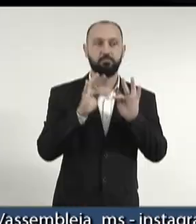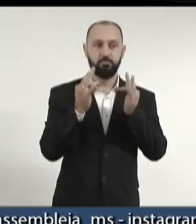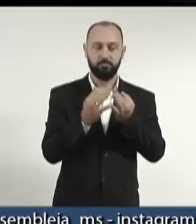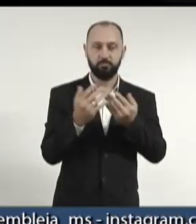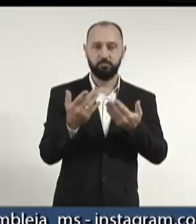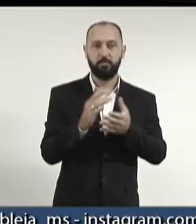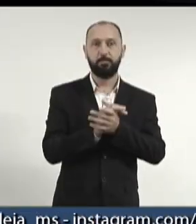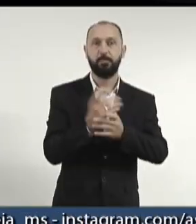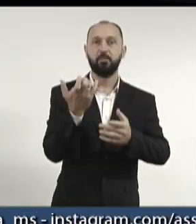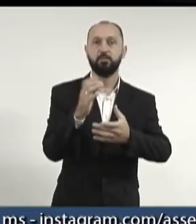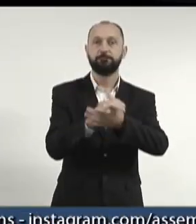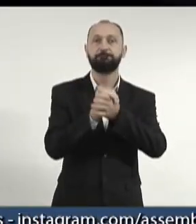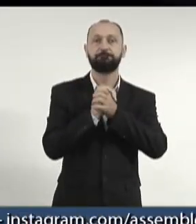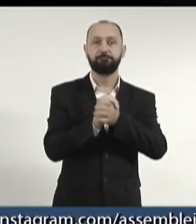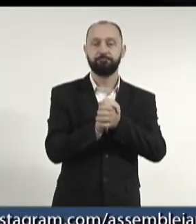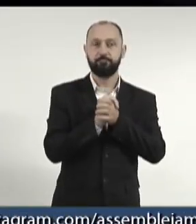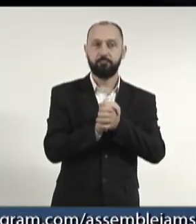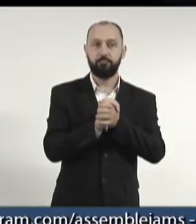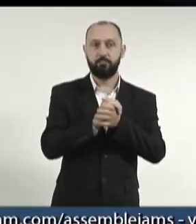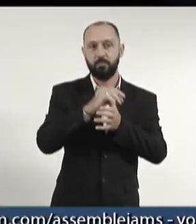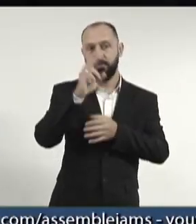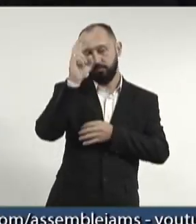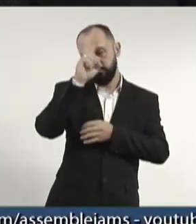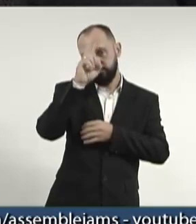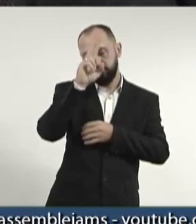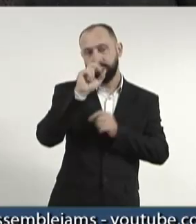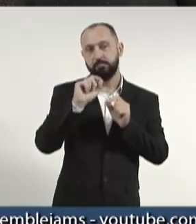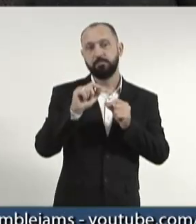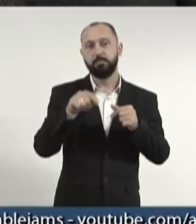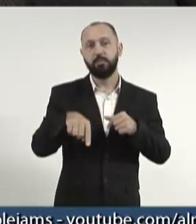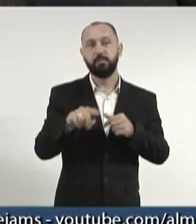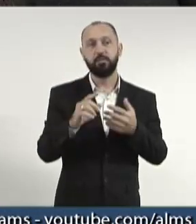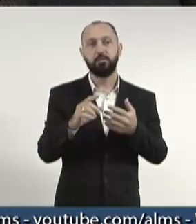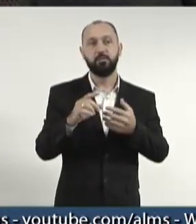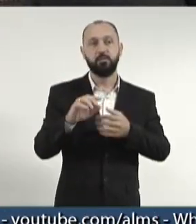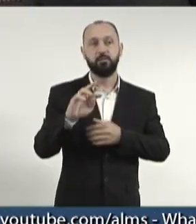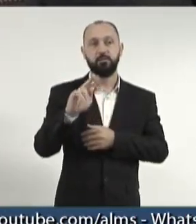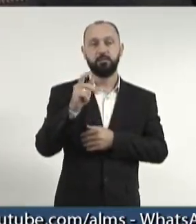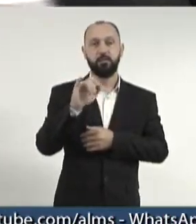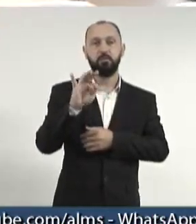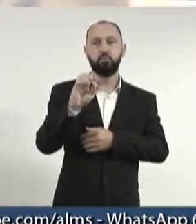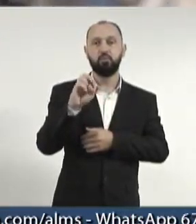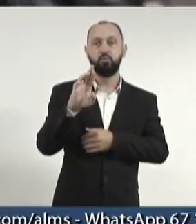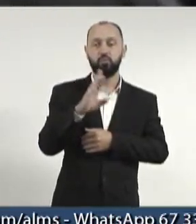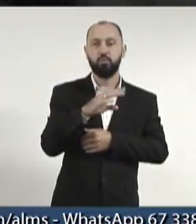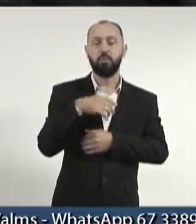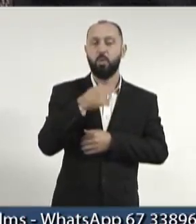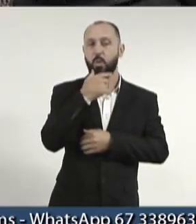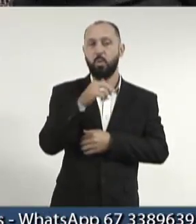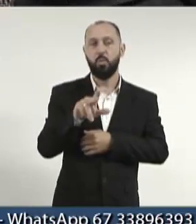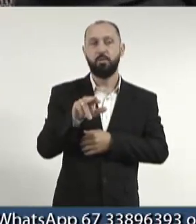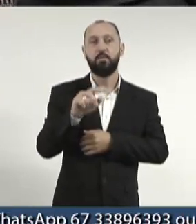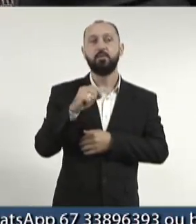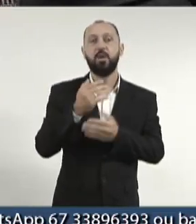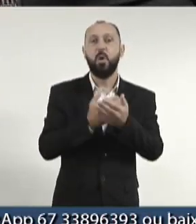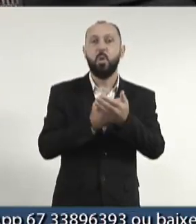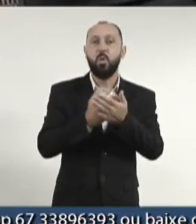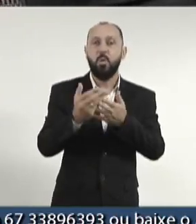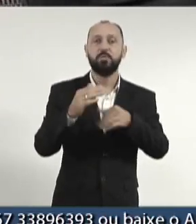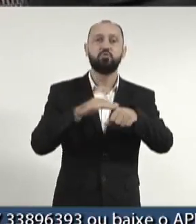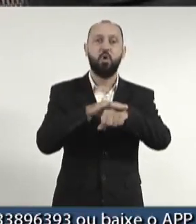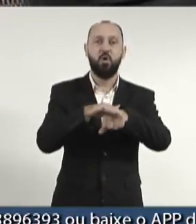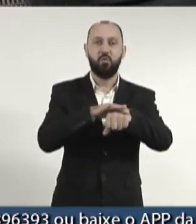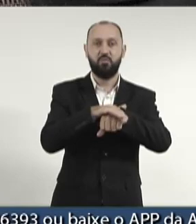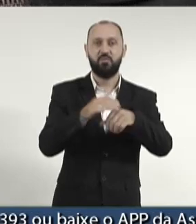mas eu queria homenagear, em memória, o Heitor Miranda dos Santos, seu irmão, que foi quem começou essa